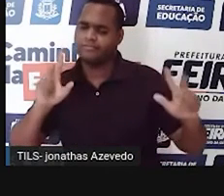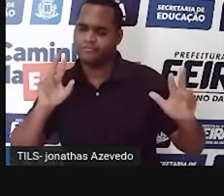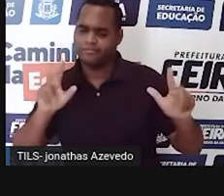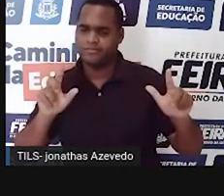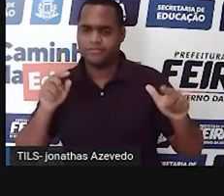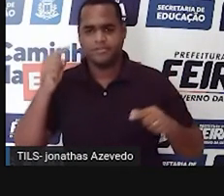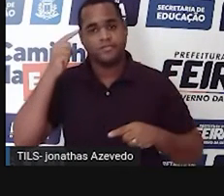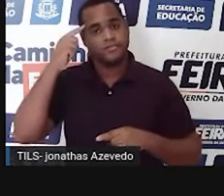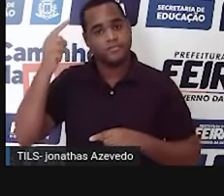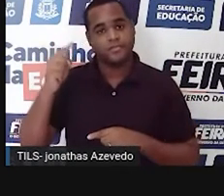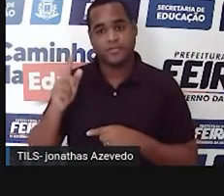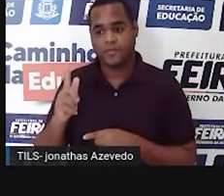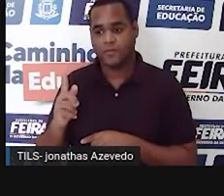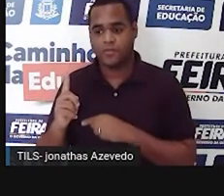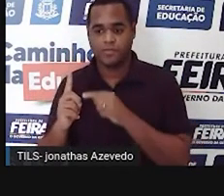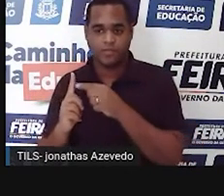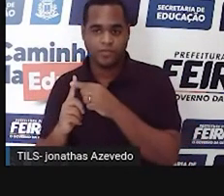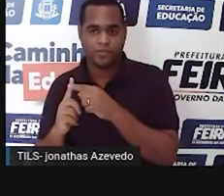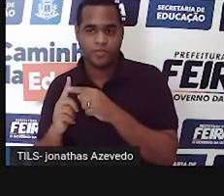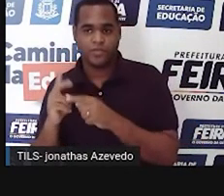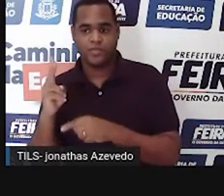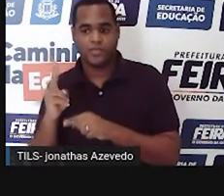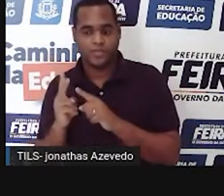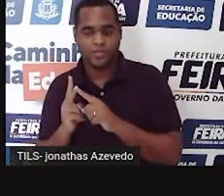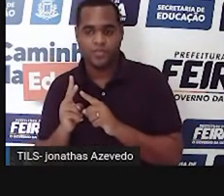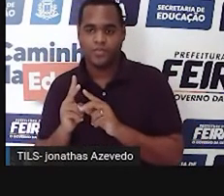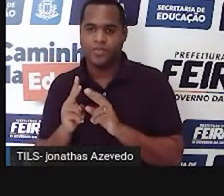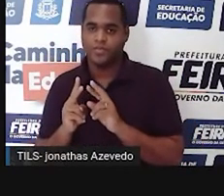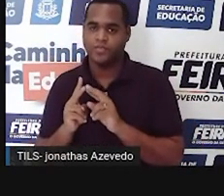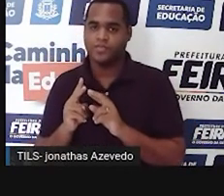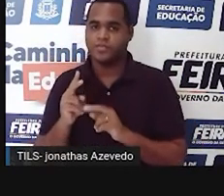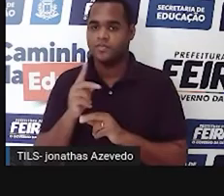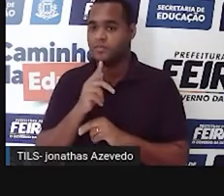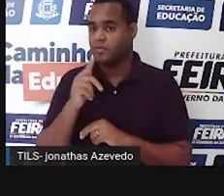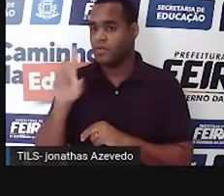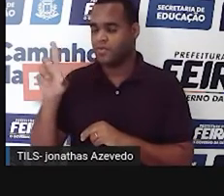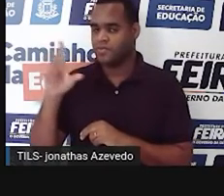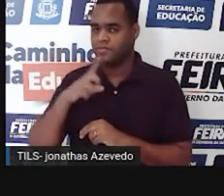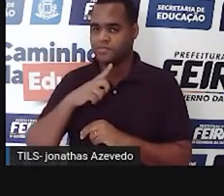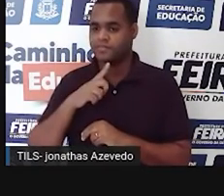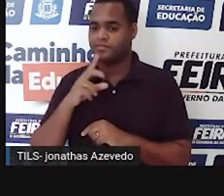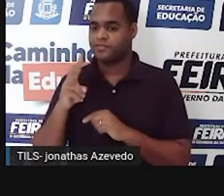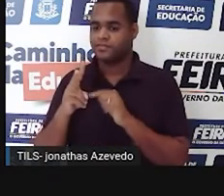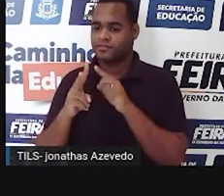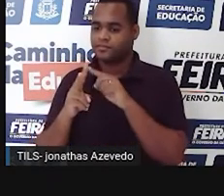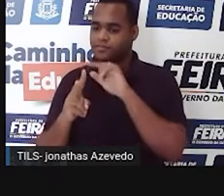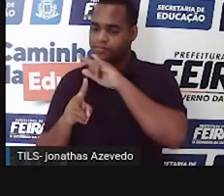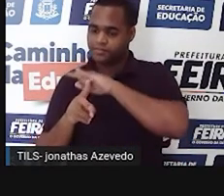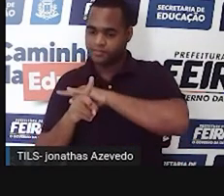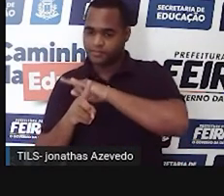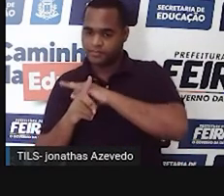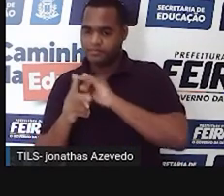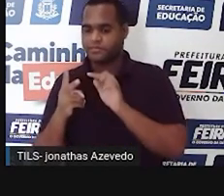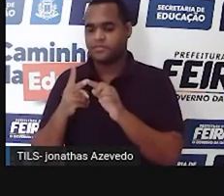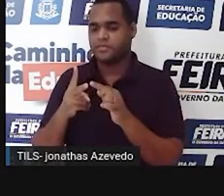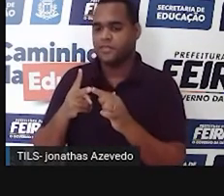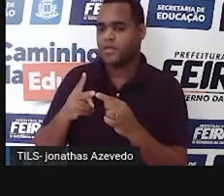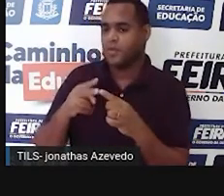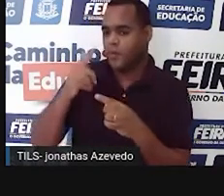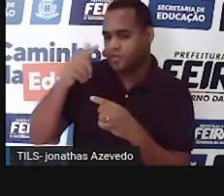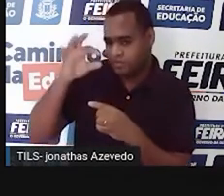Nas mulheres, a uretra é um canal, e existe um outro canal que tem a função reprodutora.